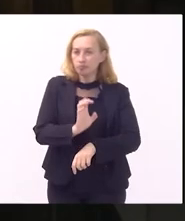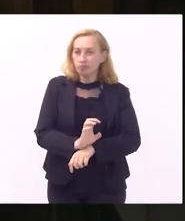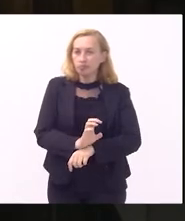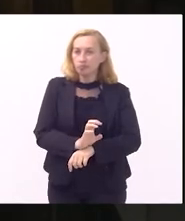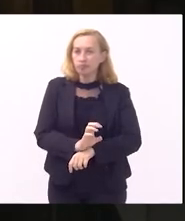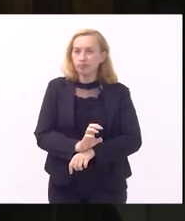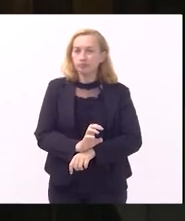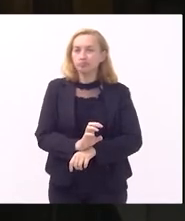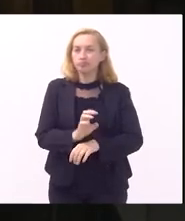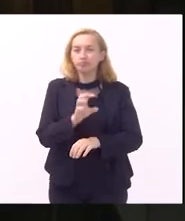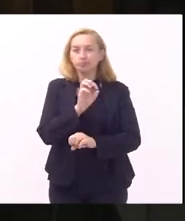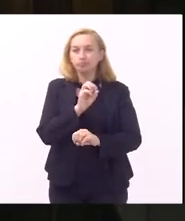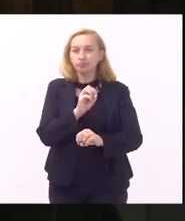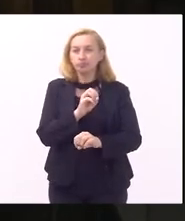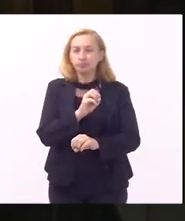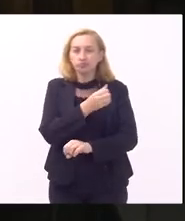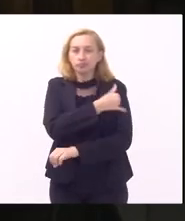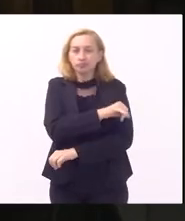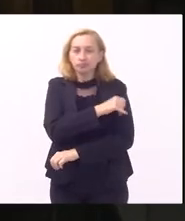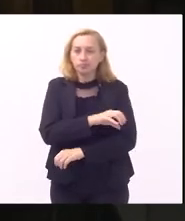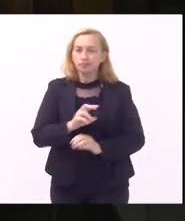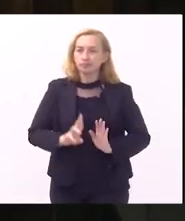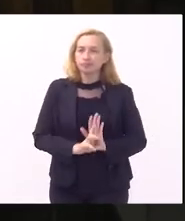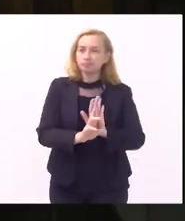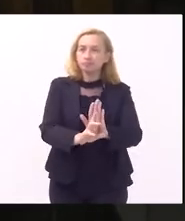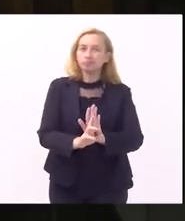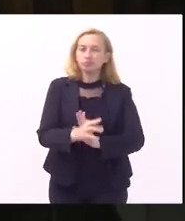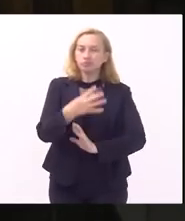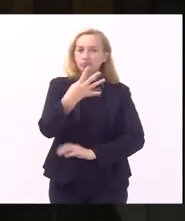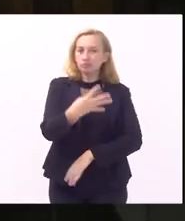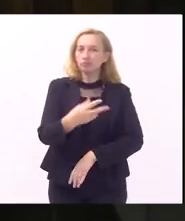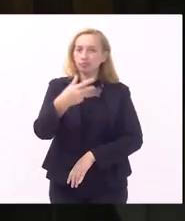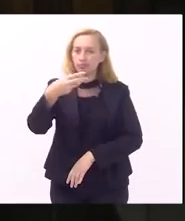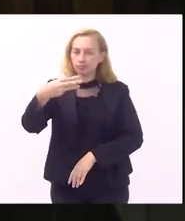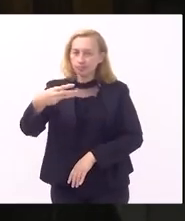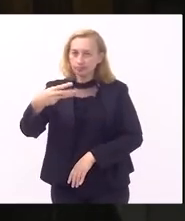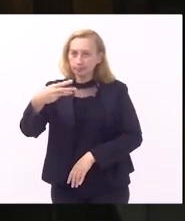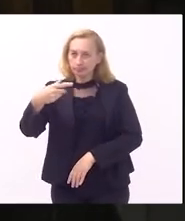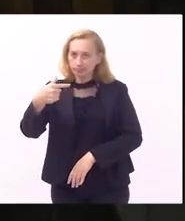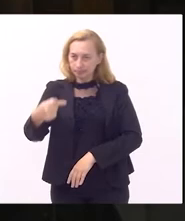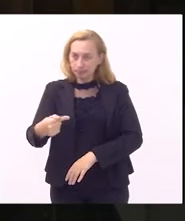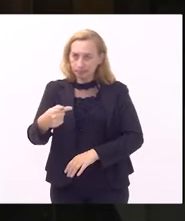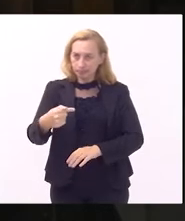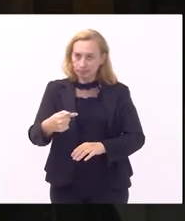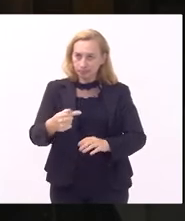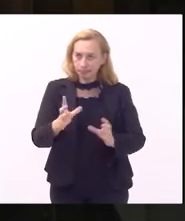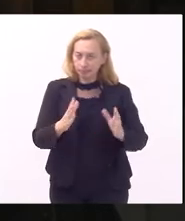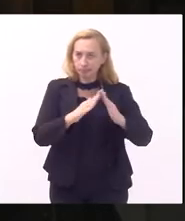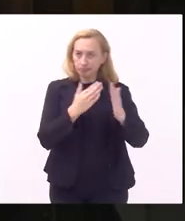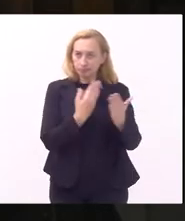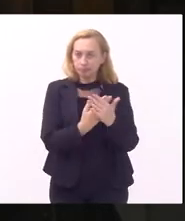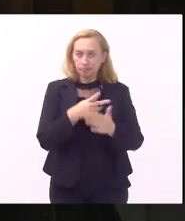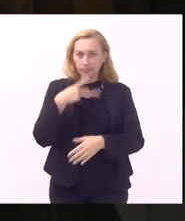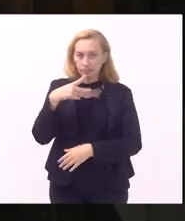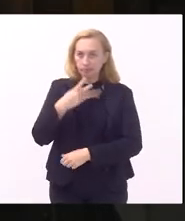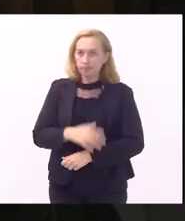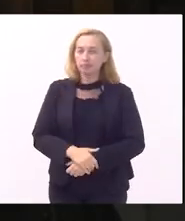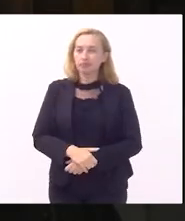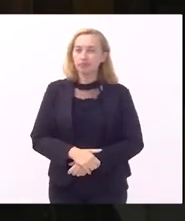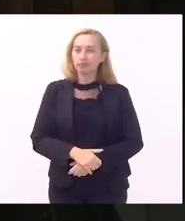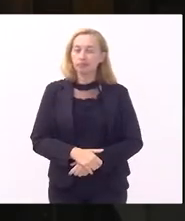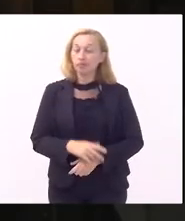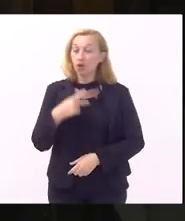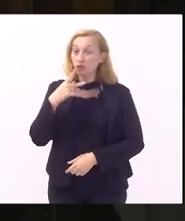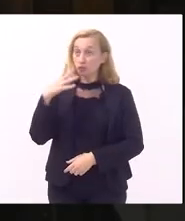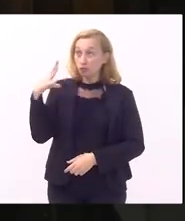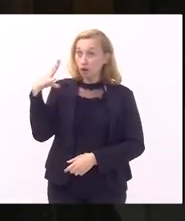que representa 47 entidades do campo da educação escreveu uma moção de repúdio que eu